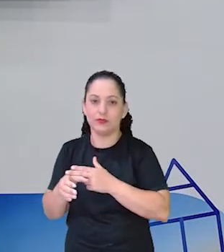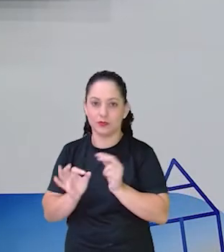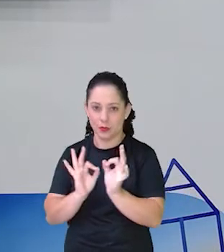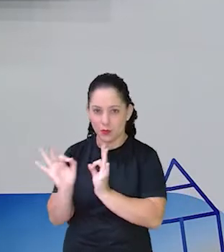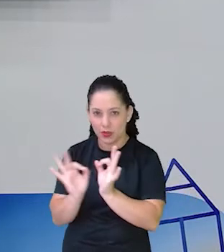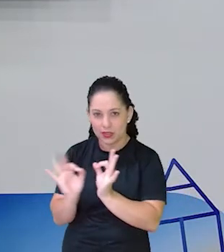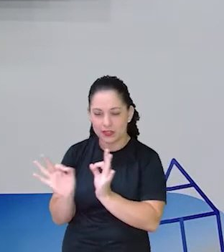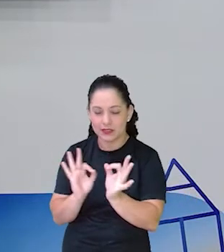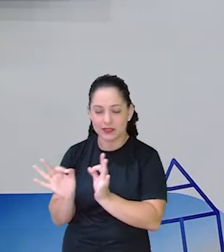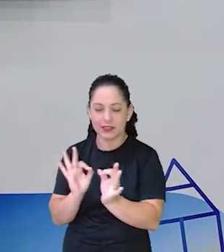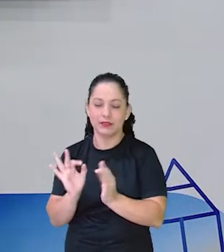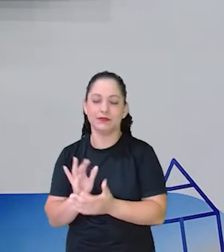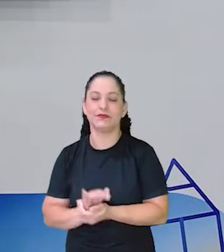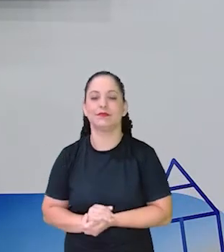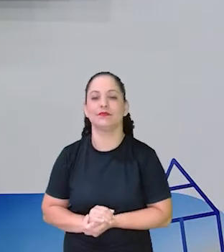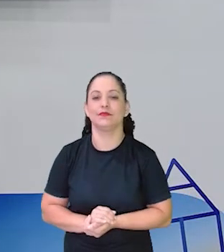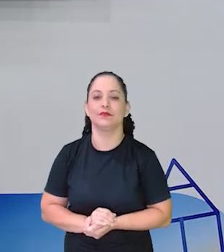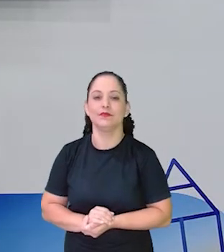falha Né?